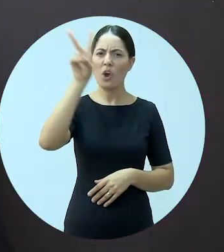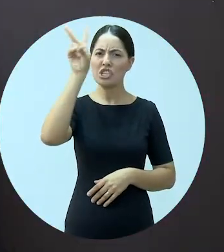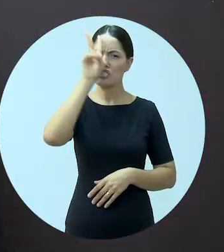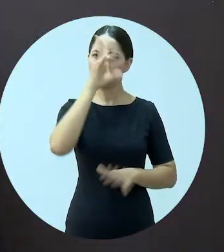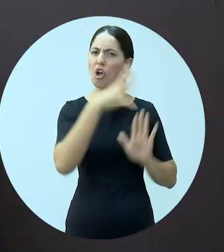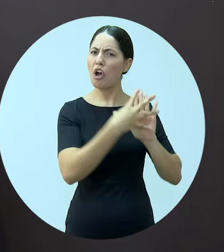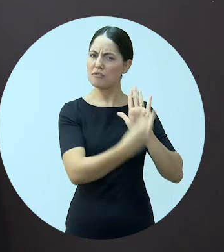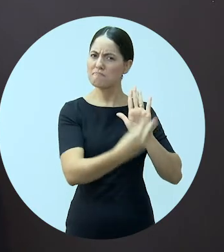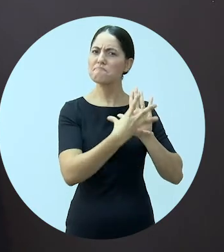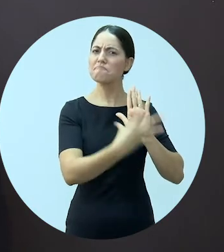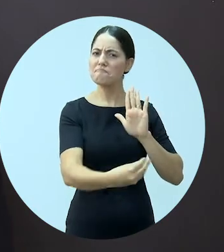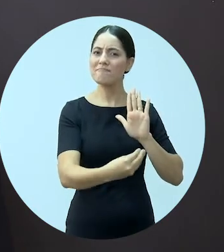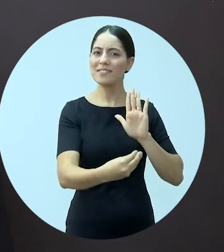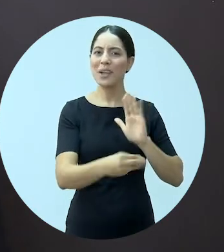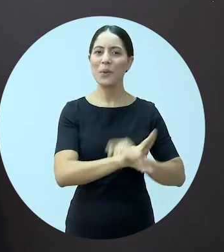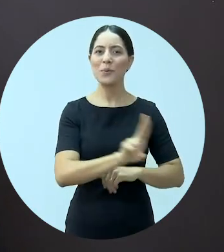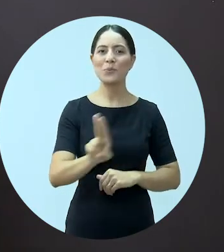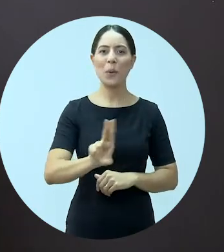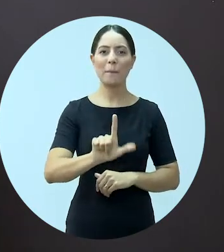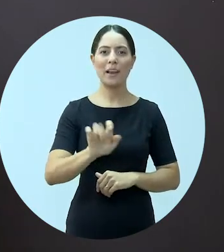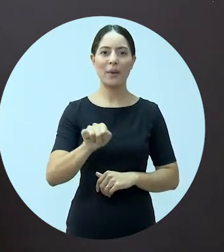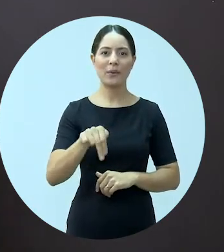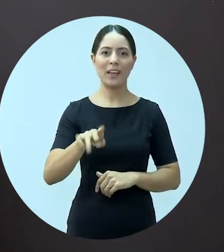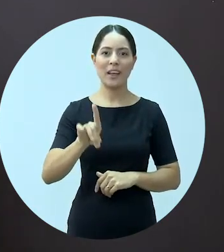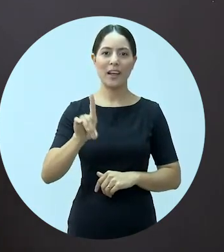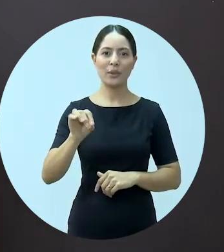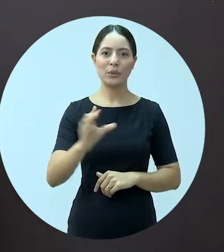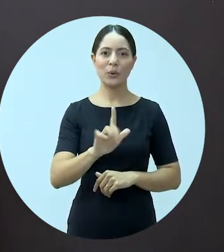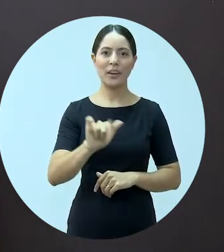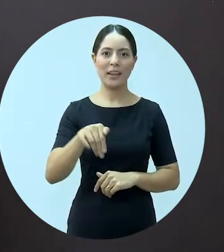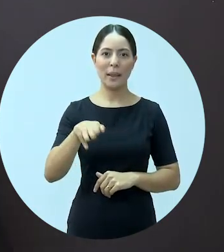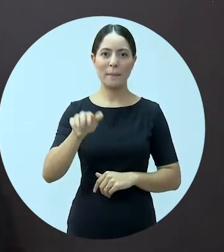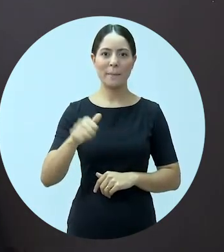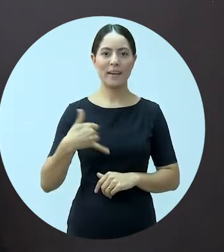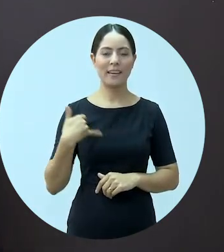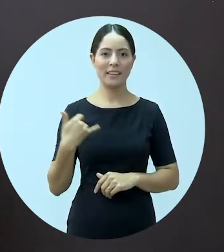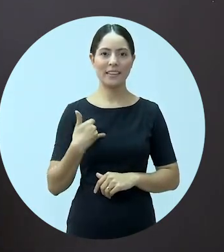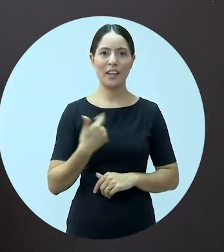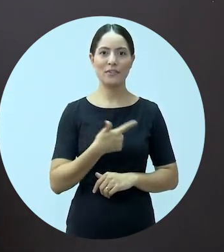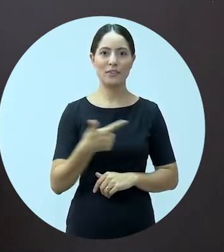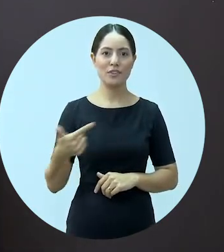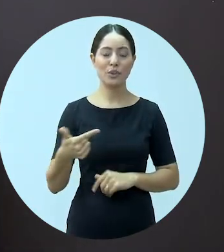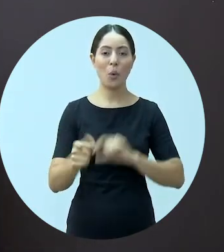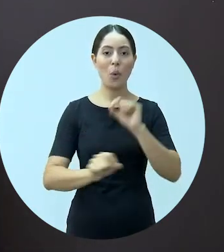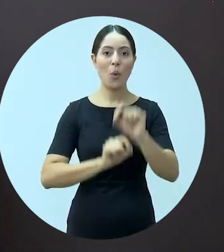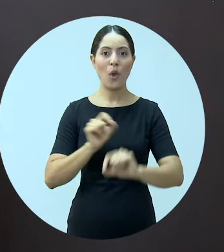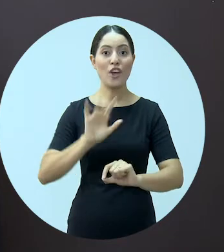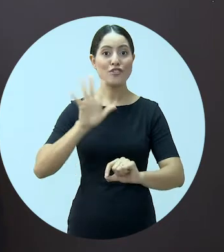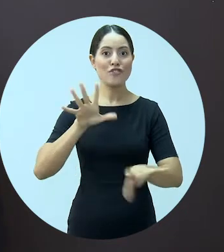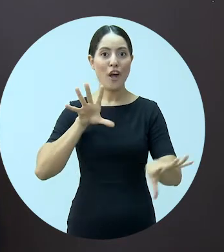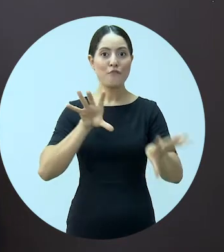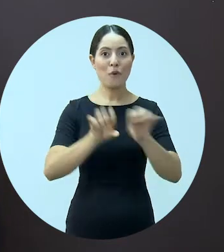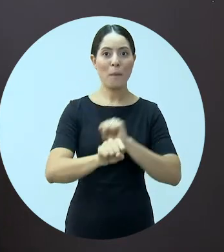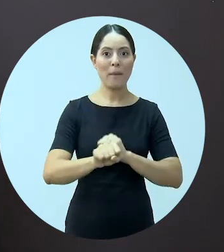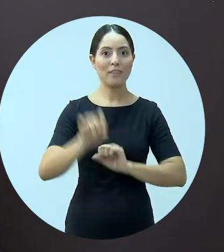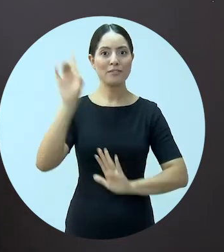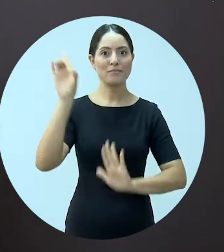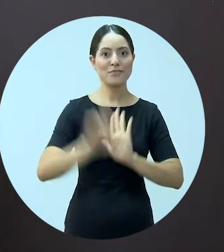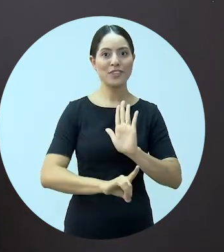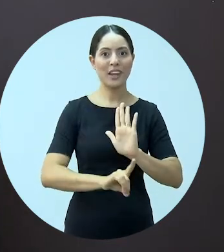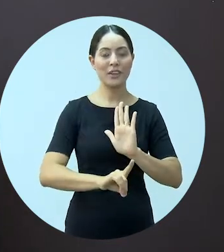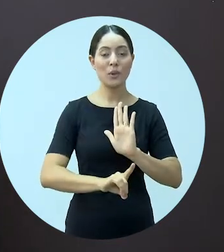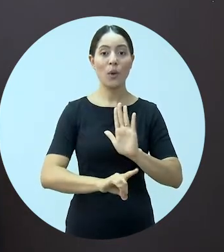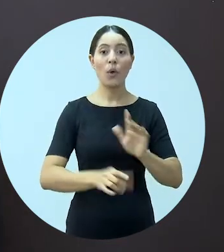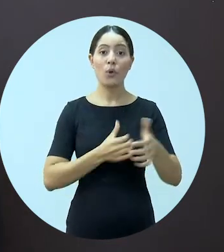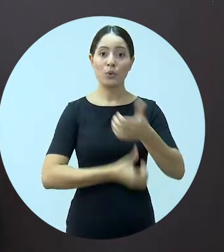Uma história exemplo. Leonardo Lima, aos 22 anos, se formou em Direito e durante o nono período da faculdade já